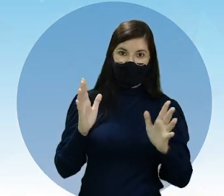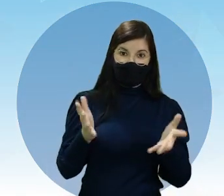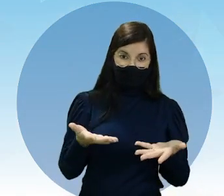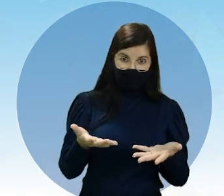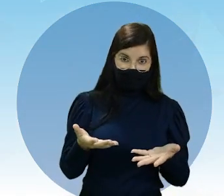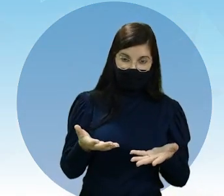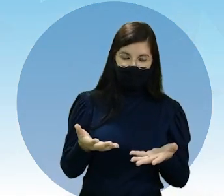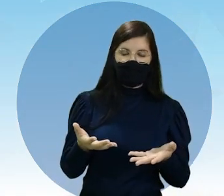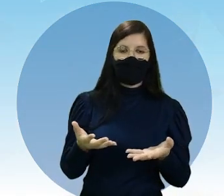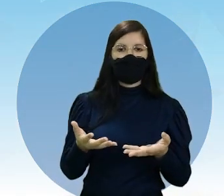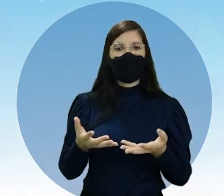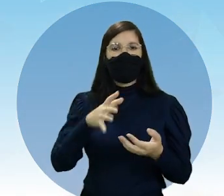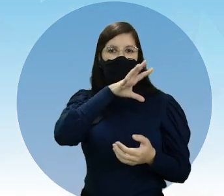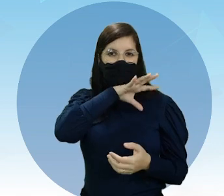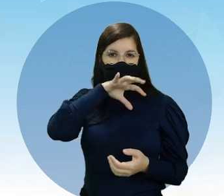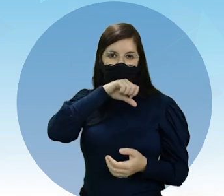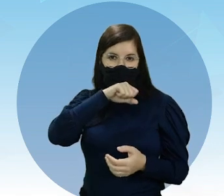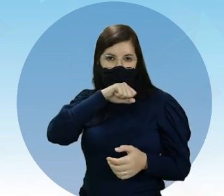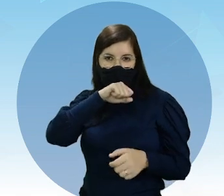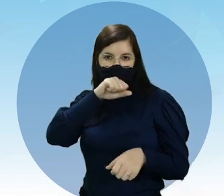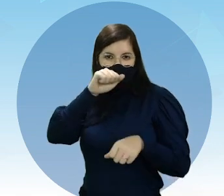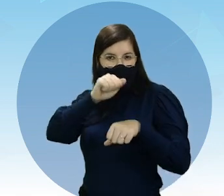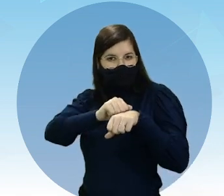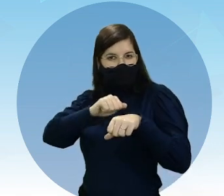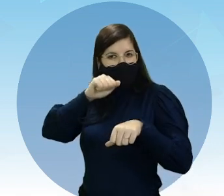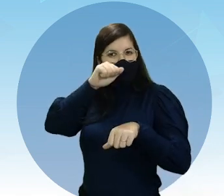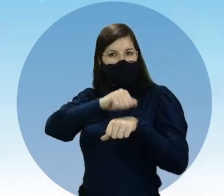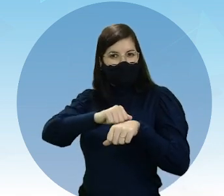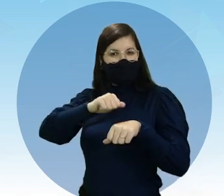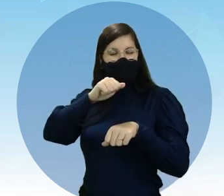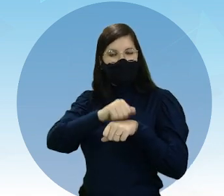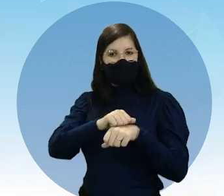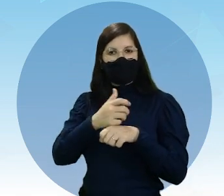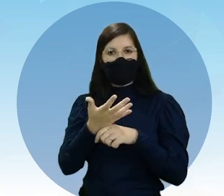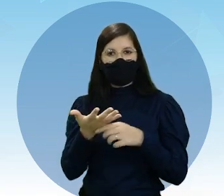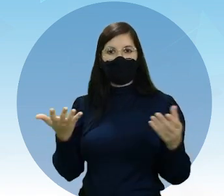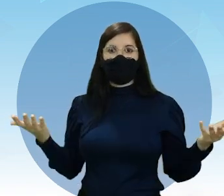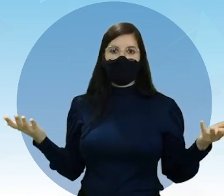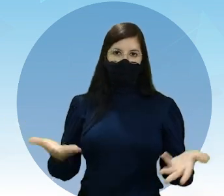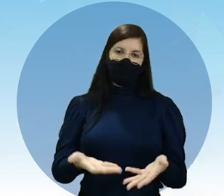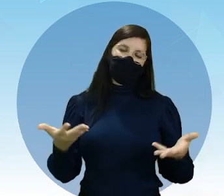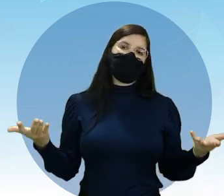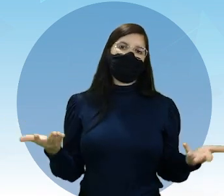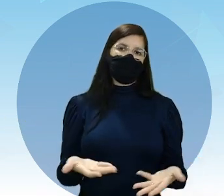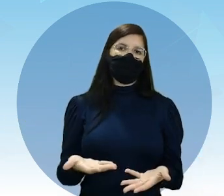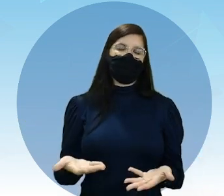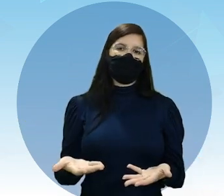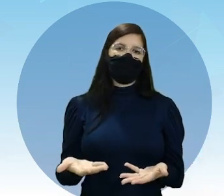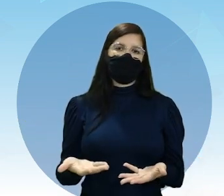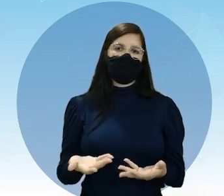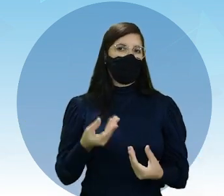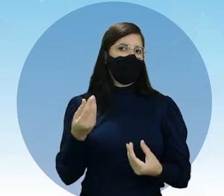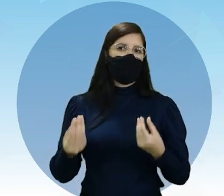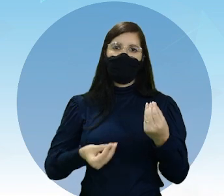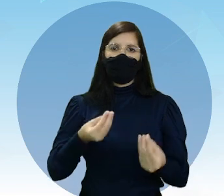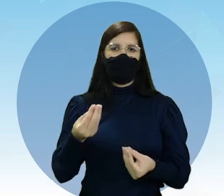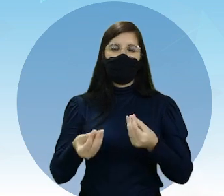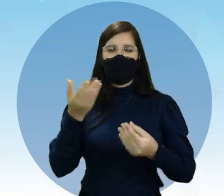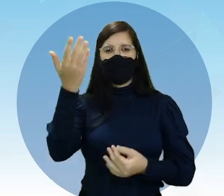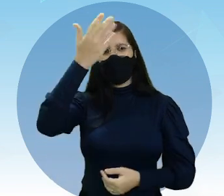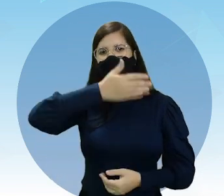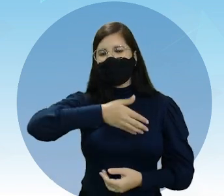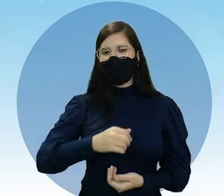fósseis aí, nesses continentes, no dia de hoje, como é que esses